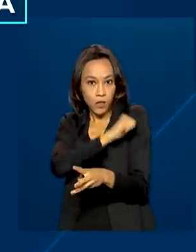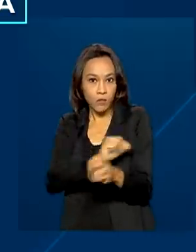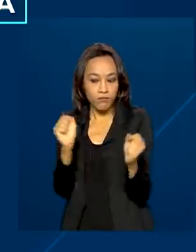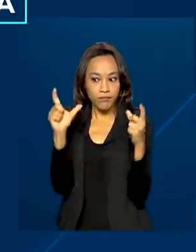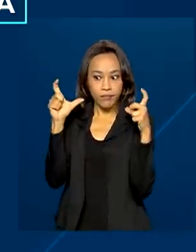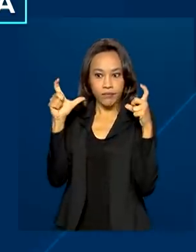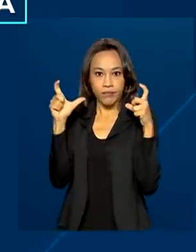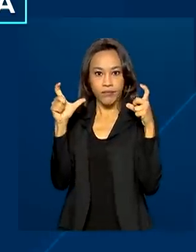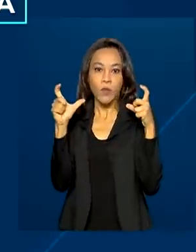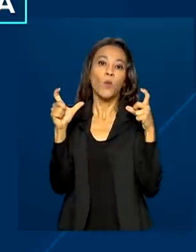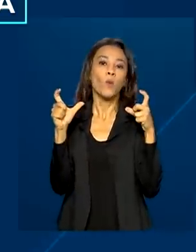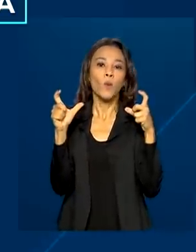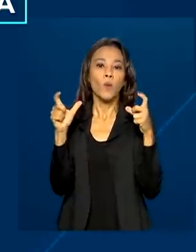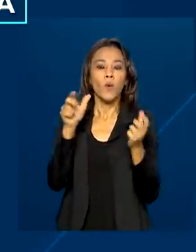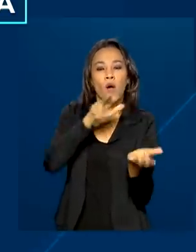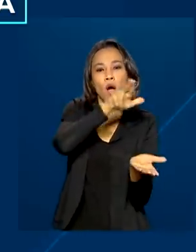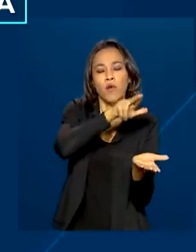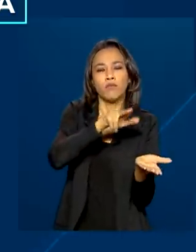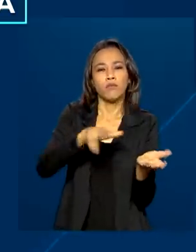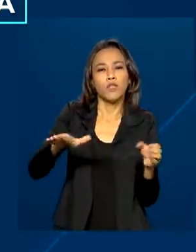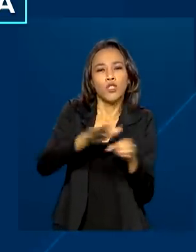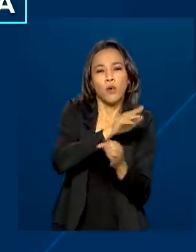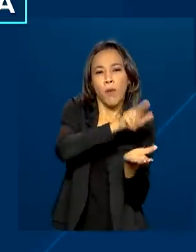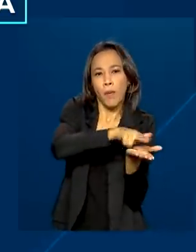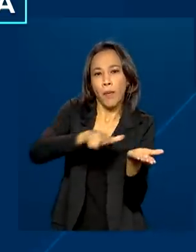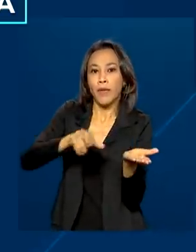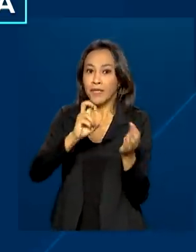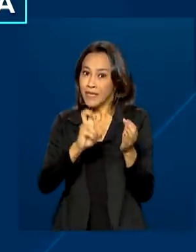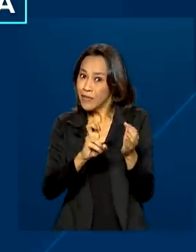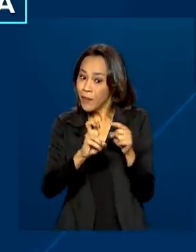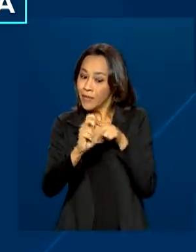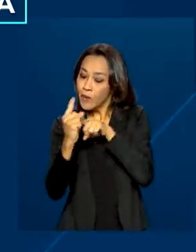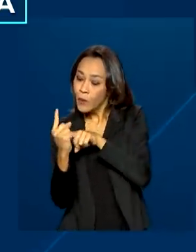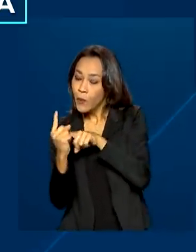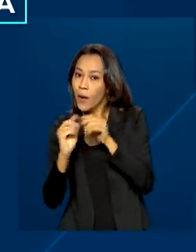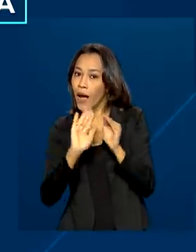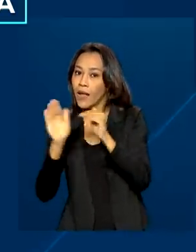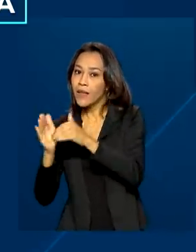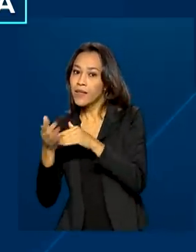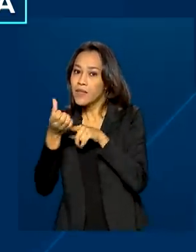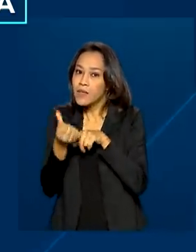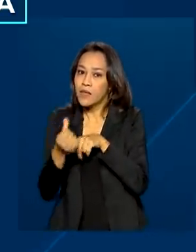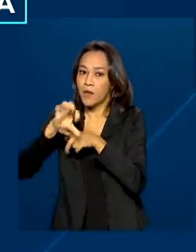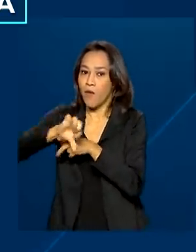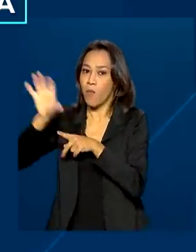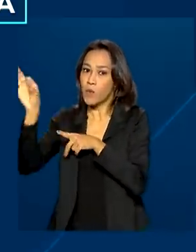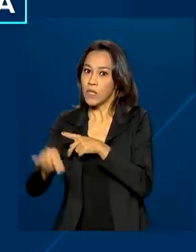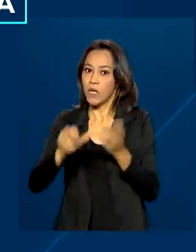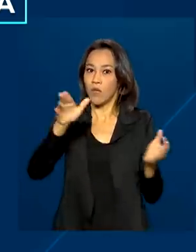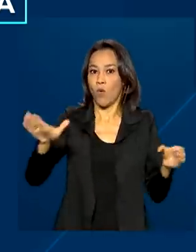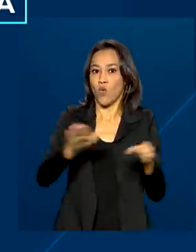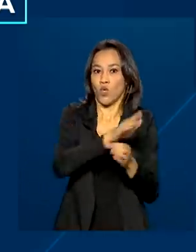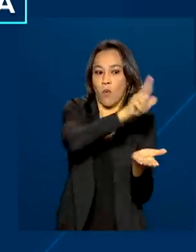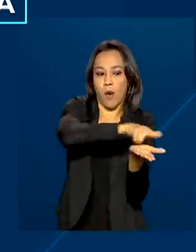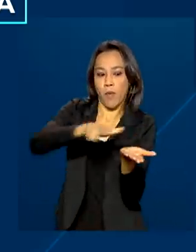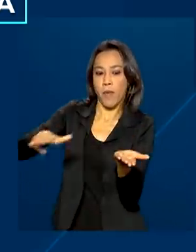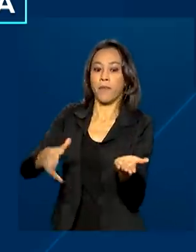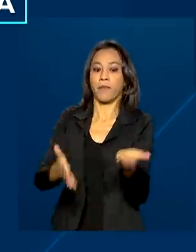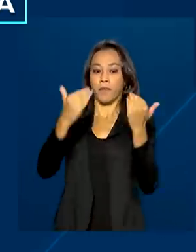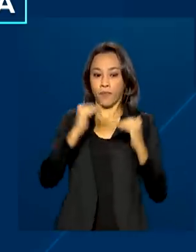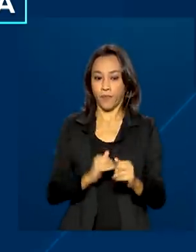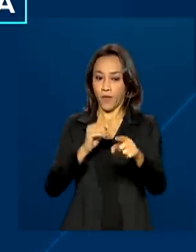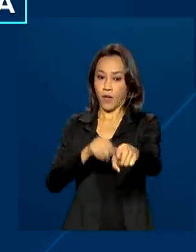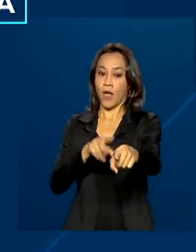de alerta, com taxas de ocupação que variam de 51% a 69%. Roraima saiu da faixa